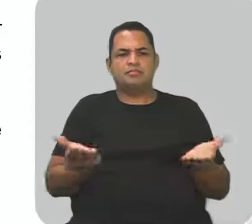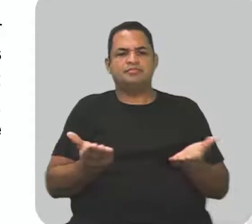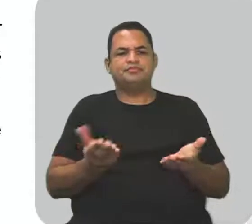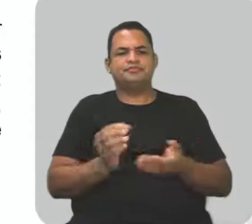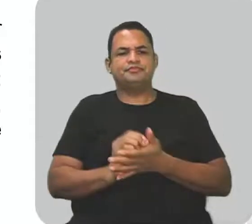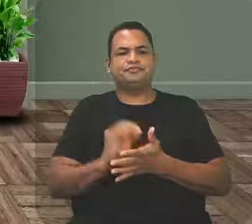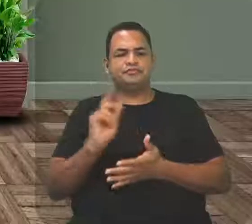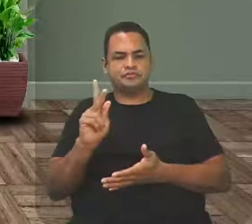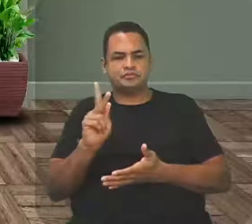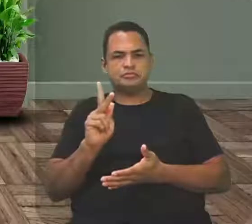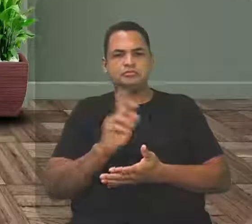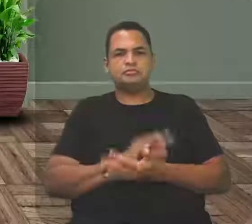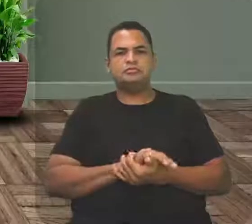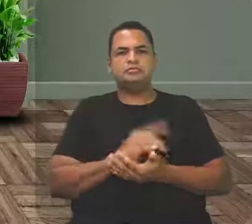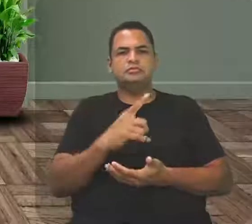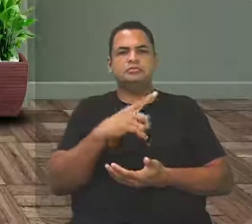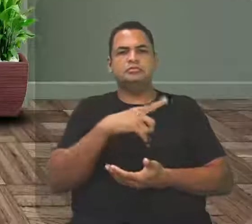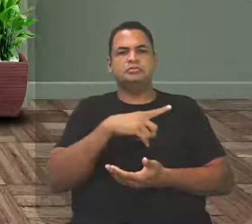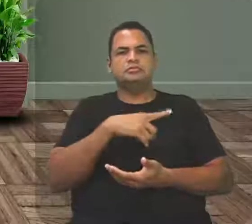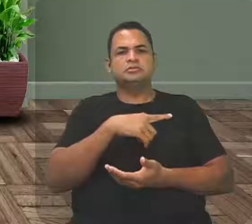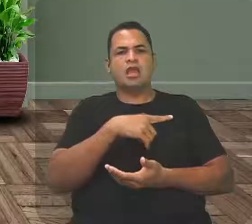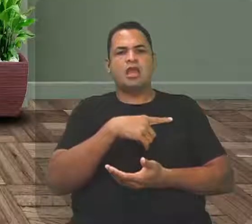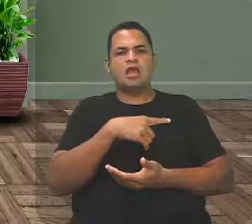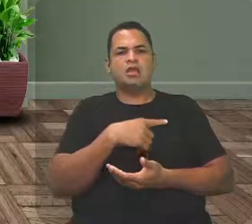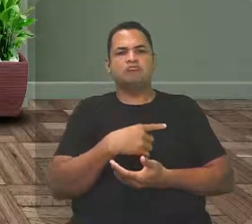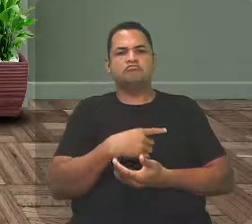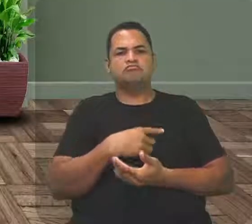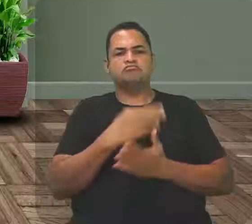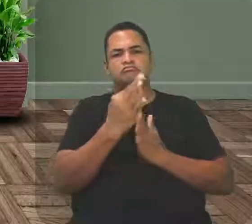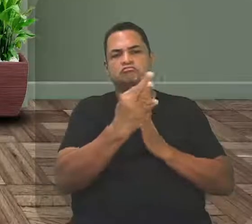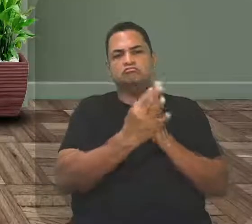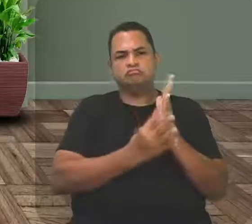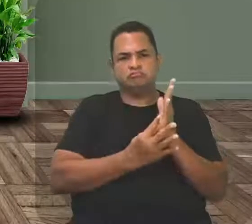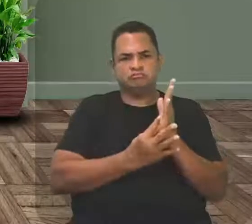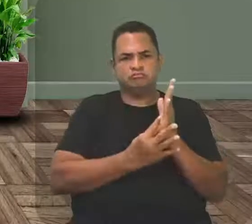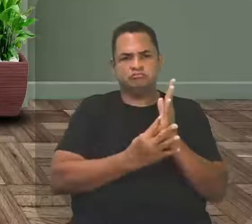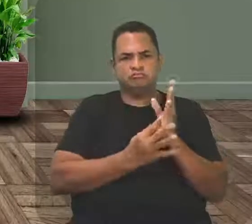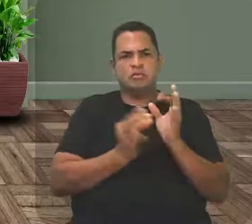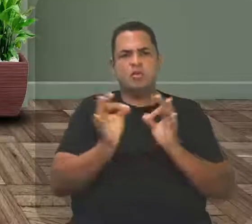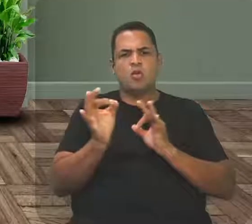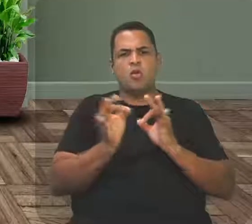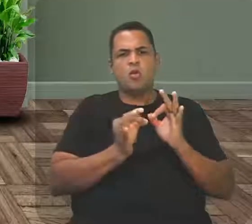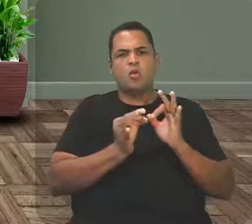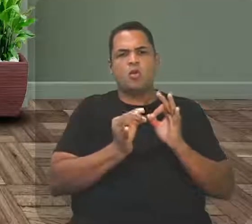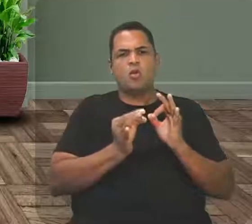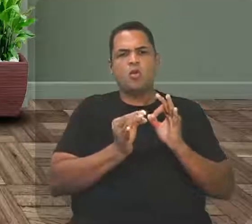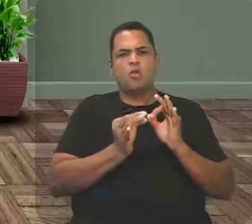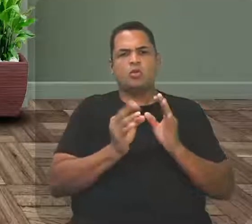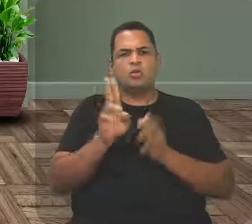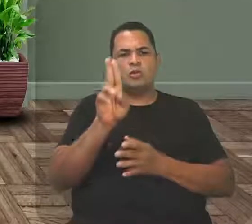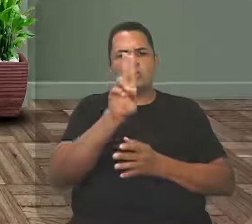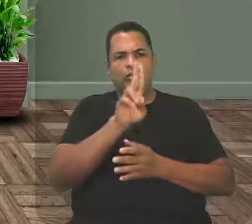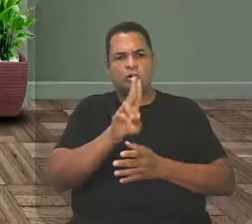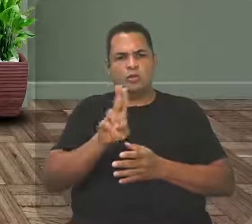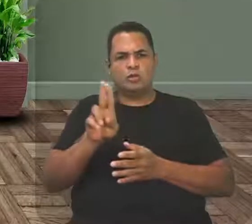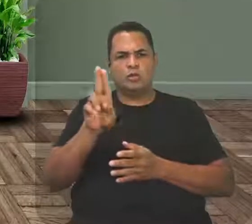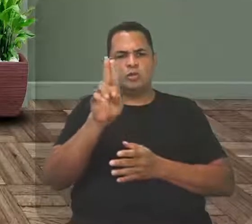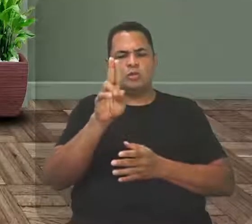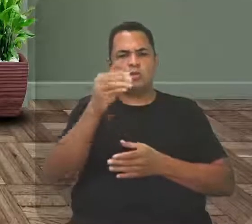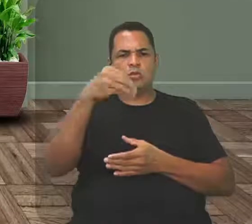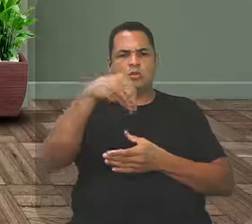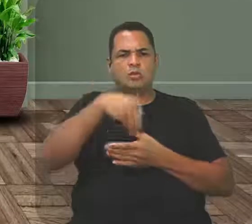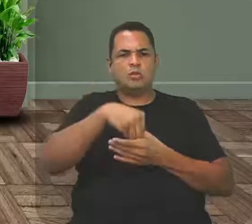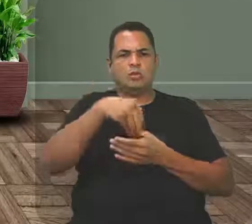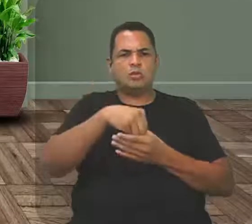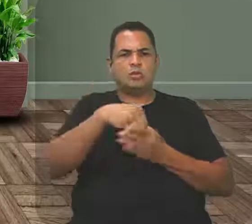Ok. Então, nós temos aí num texto, onde foi construído, utilizado aí dentro dos